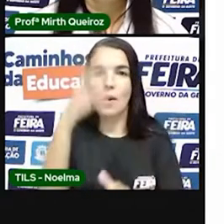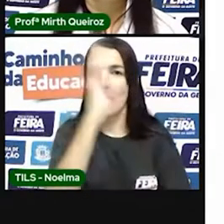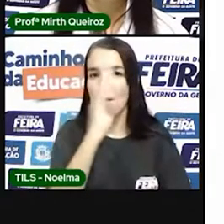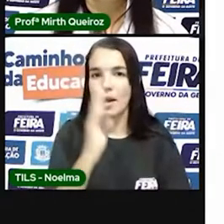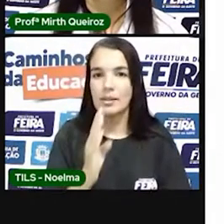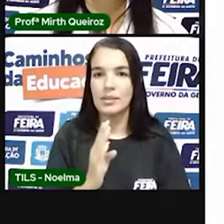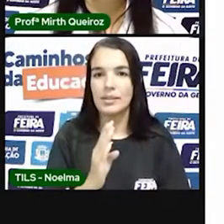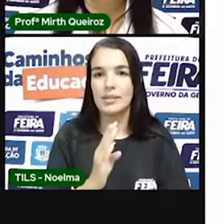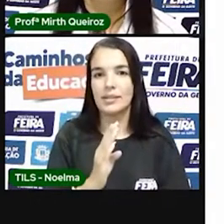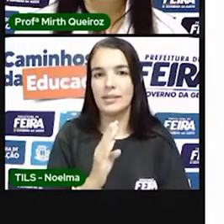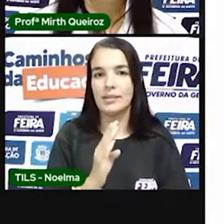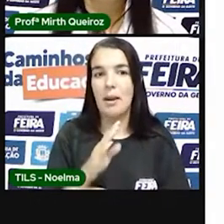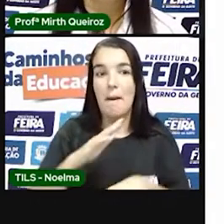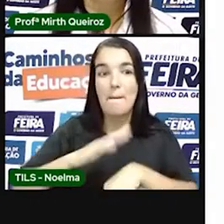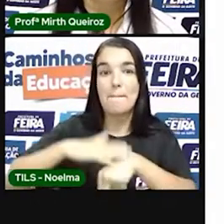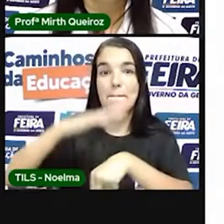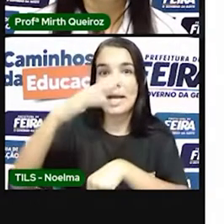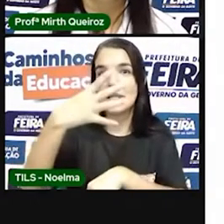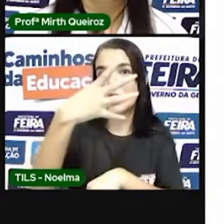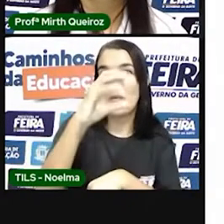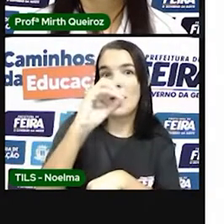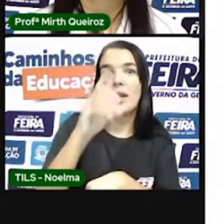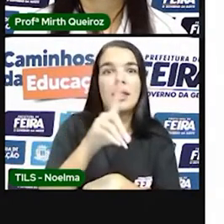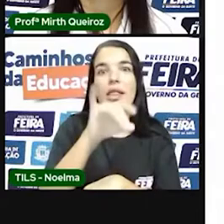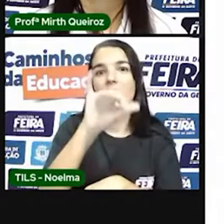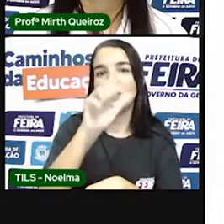Aí mais de 40 dias, na verdade.